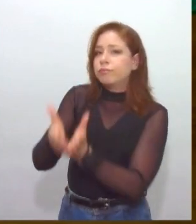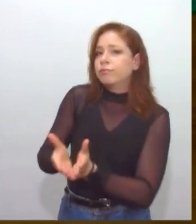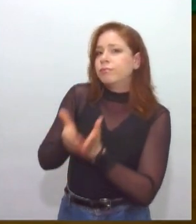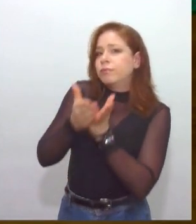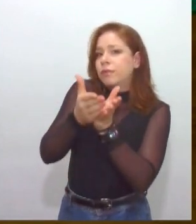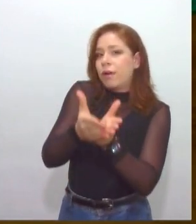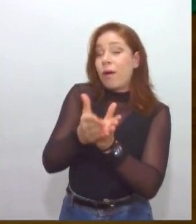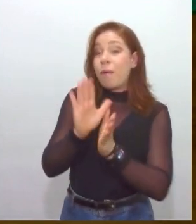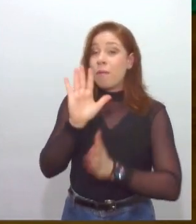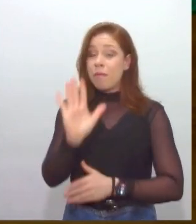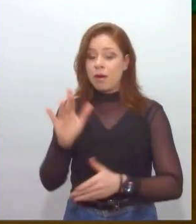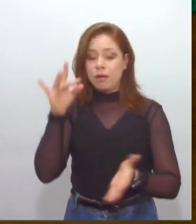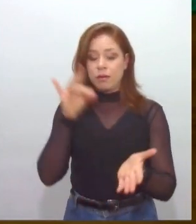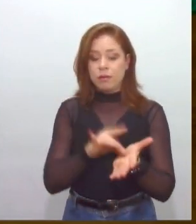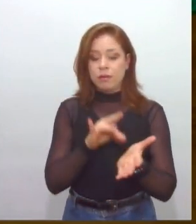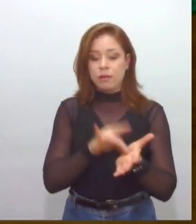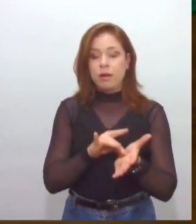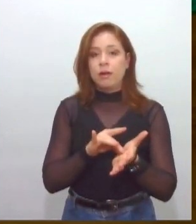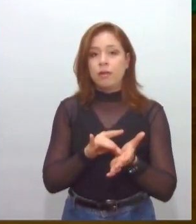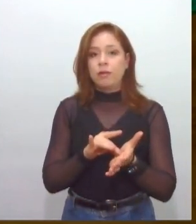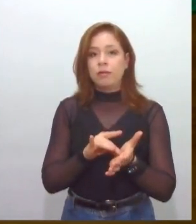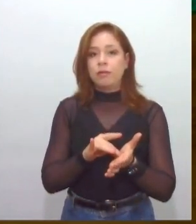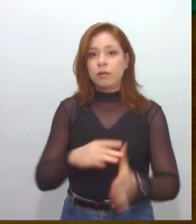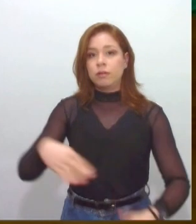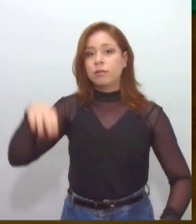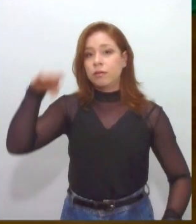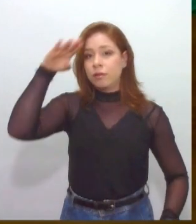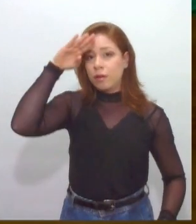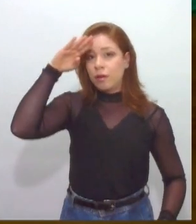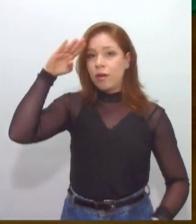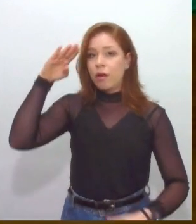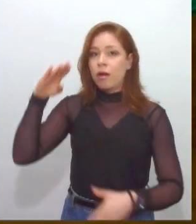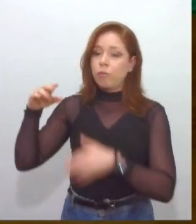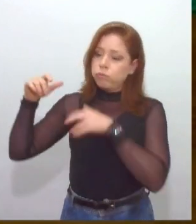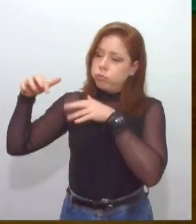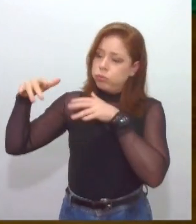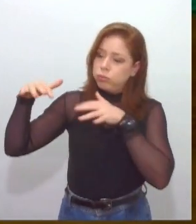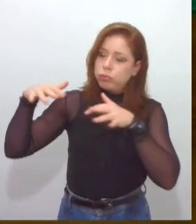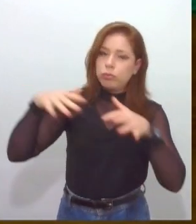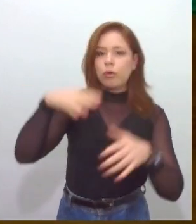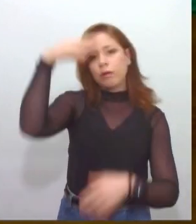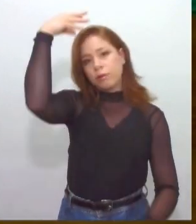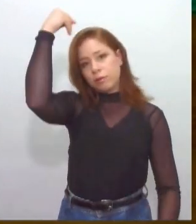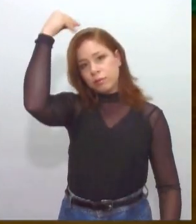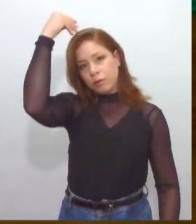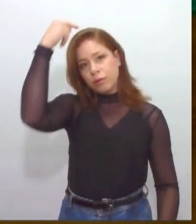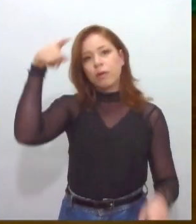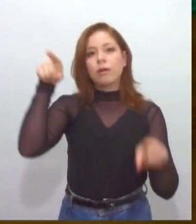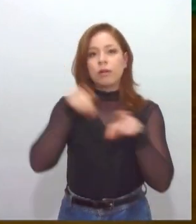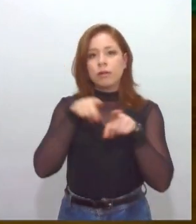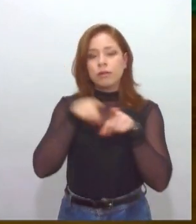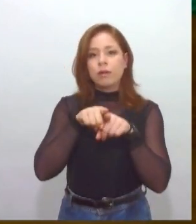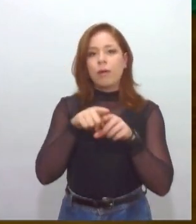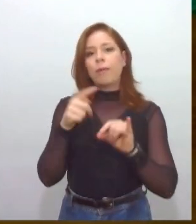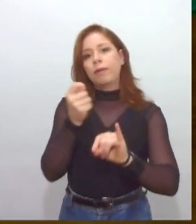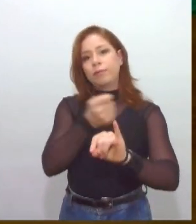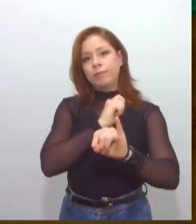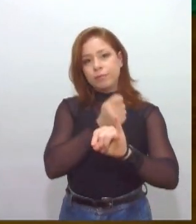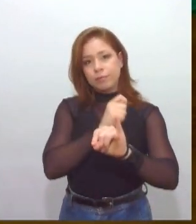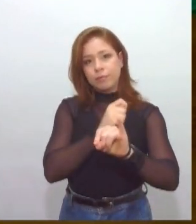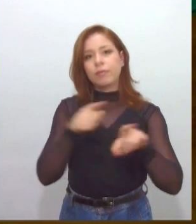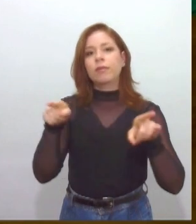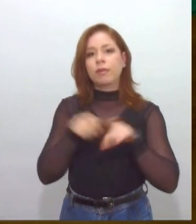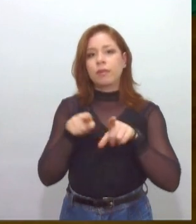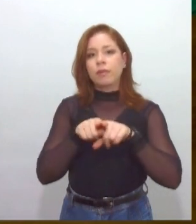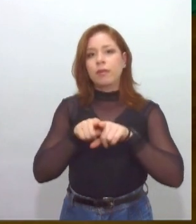vieram pelo São Cristóvão, por Itapuranga, pela Jabutiana, não vieram pela praia, como